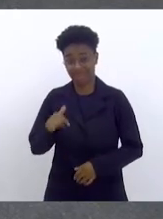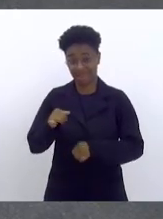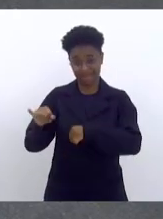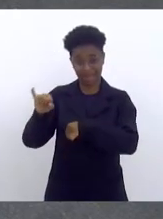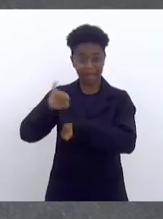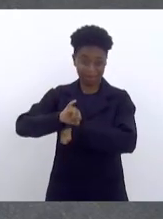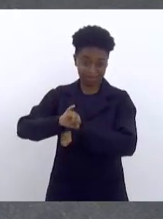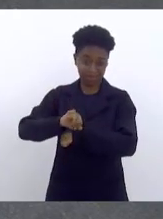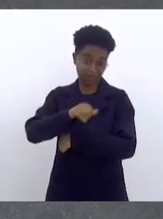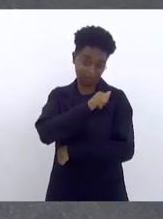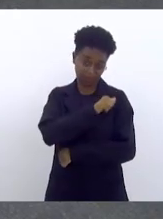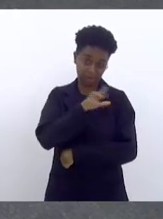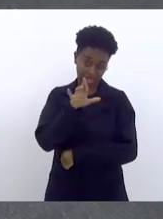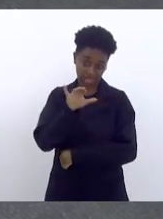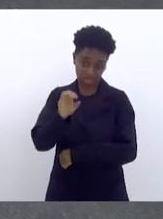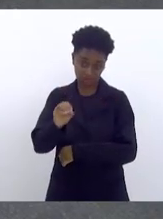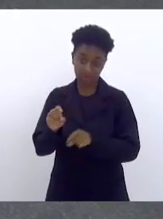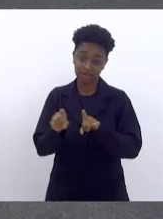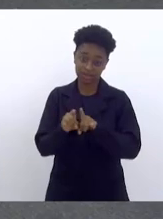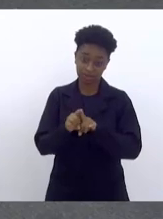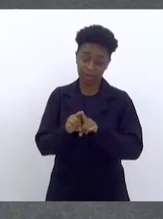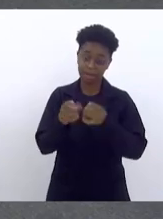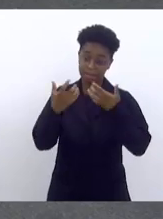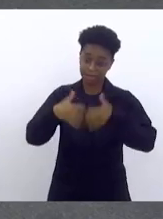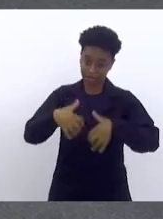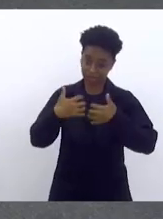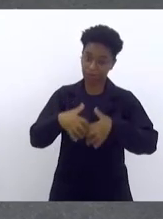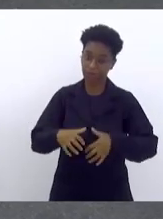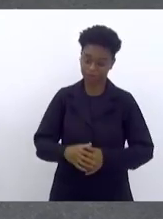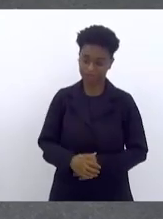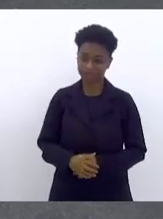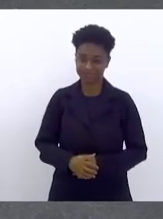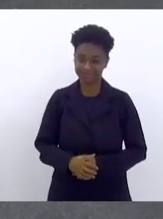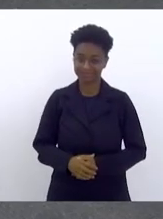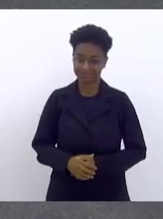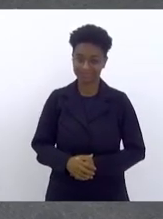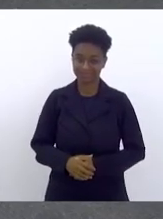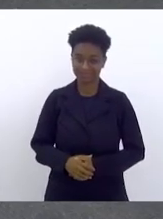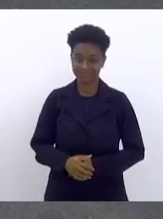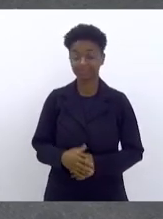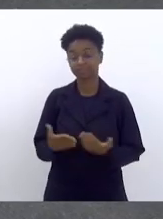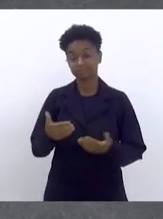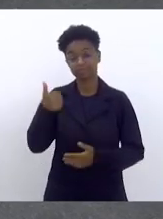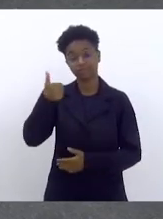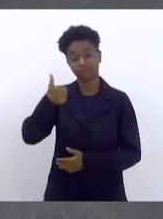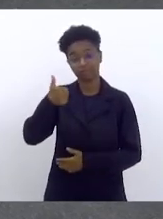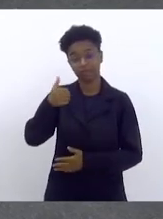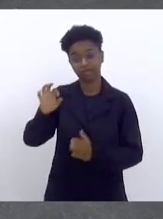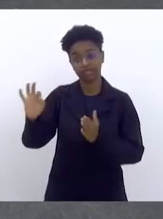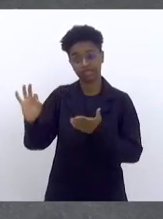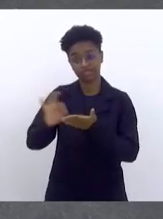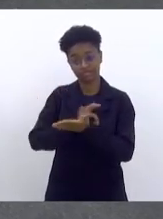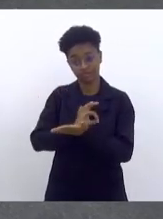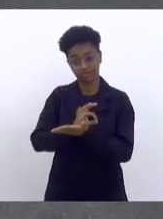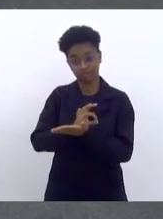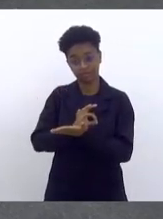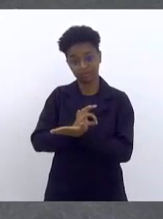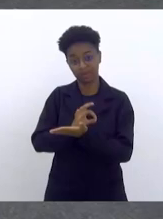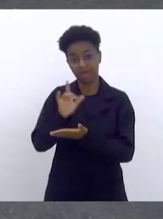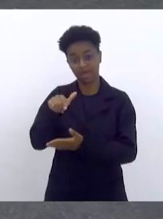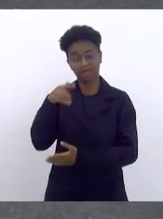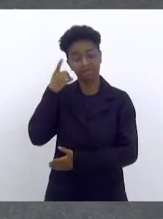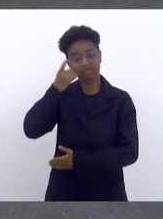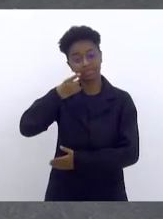e o município de Petrópolis. E o primeiro orador escrito é o